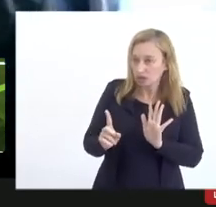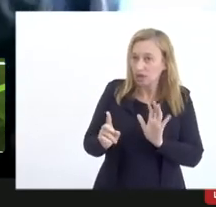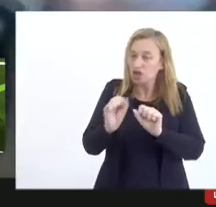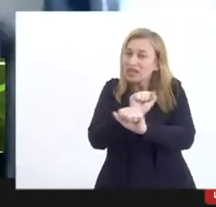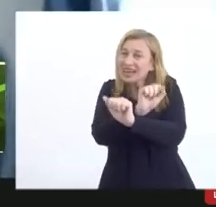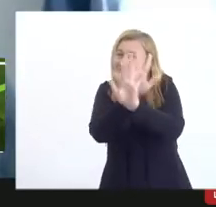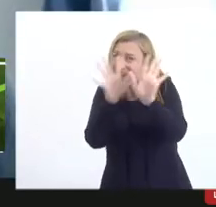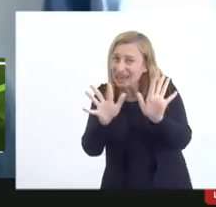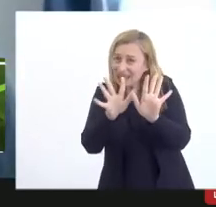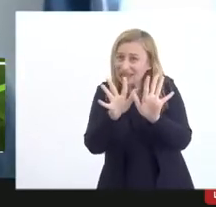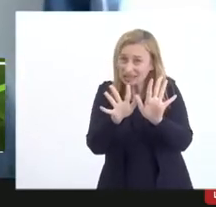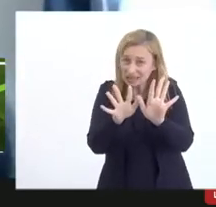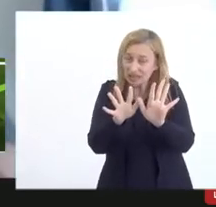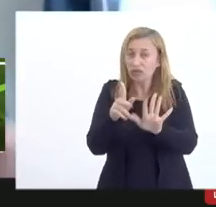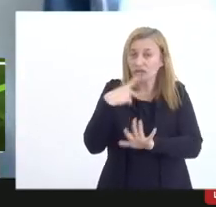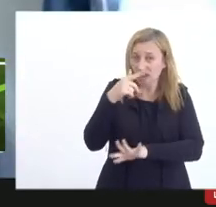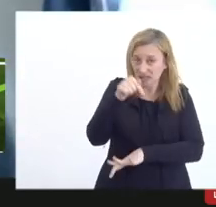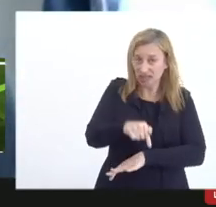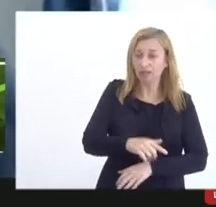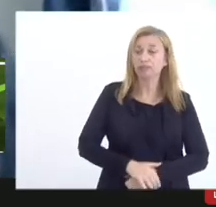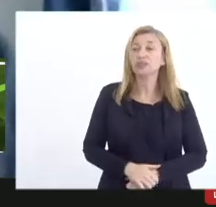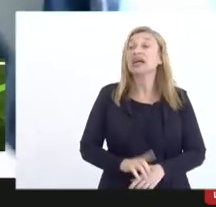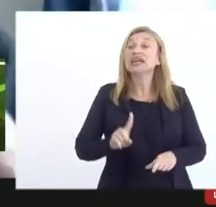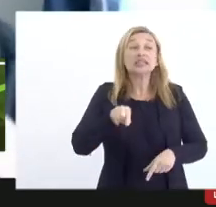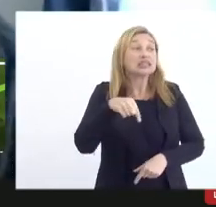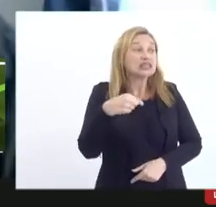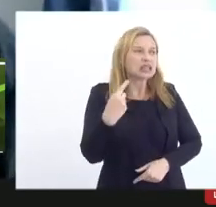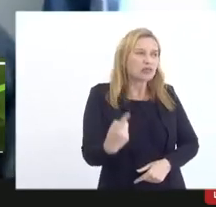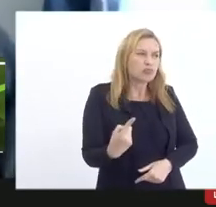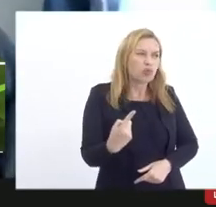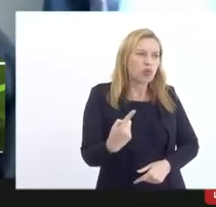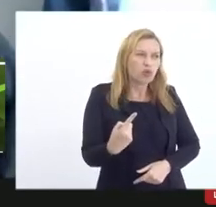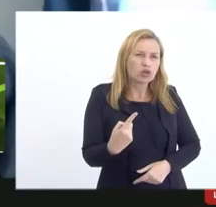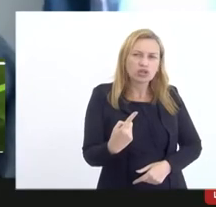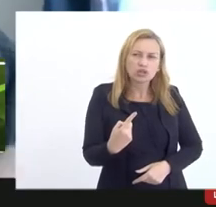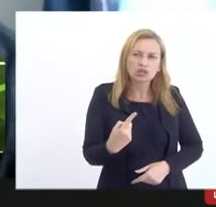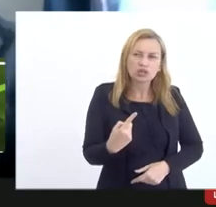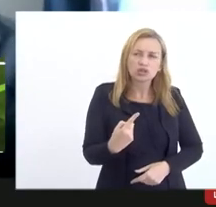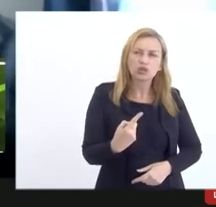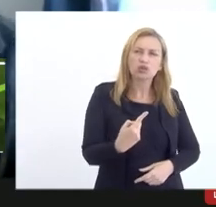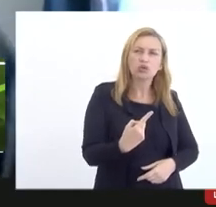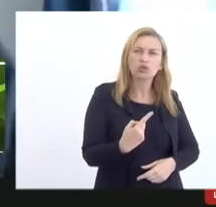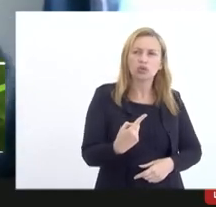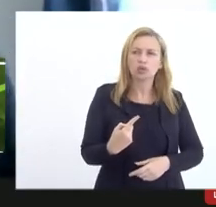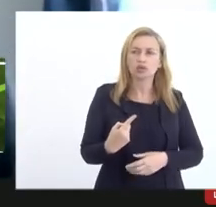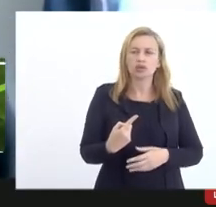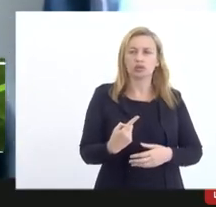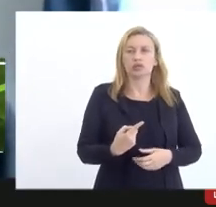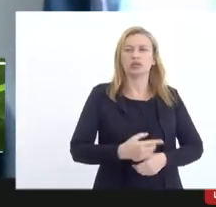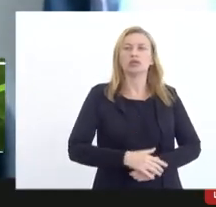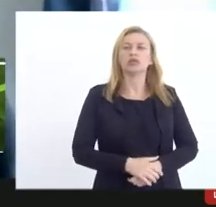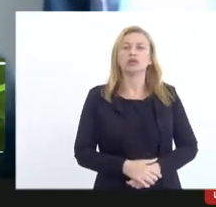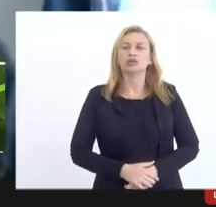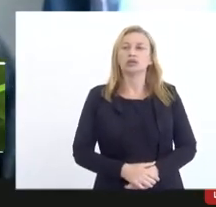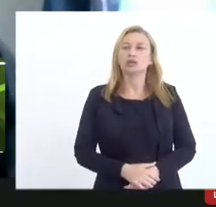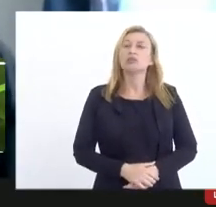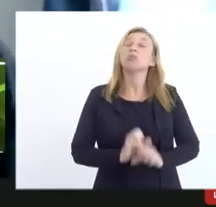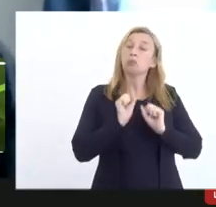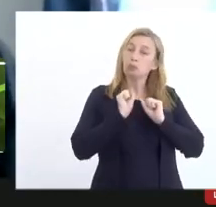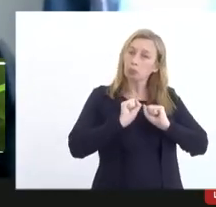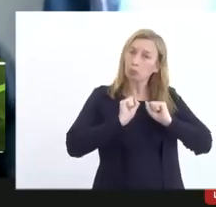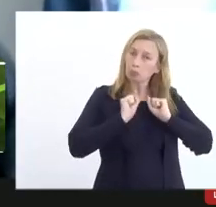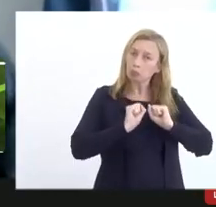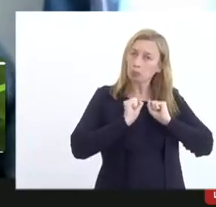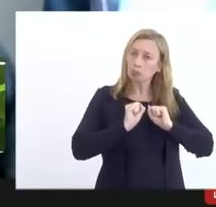transparência que foi aqui acrescentada depois o modo faciente eu acho que poderia